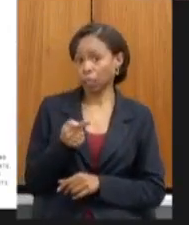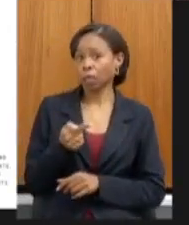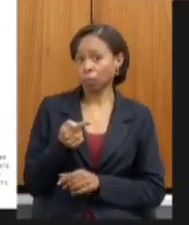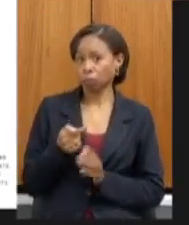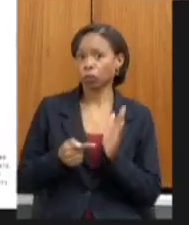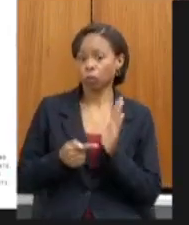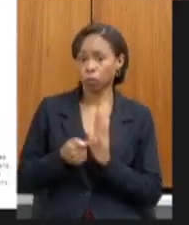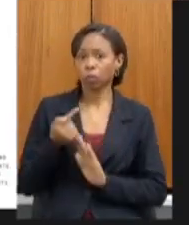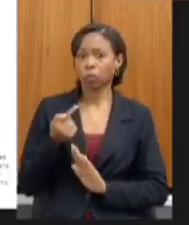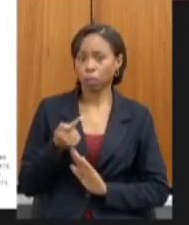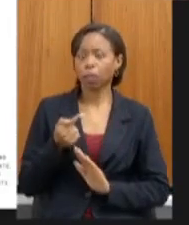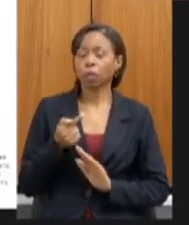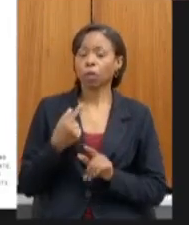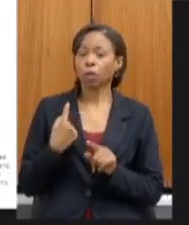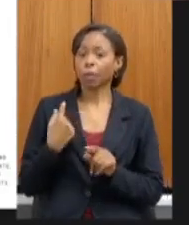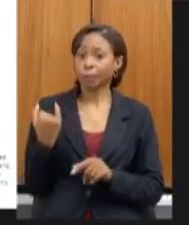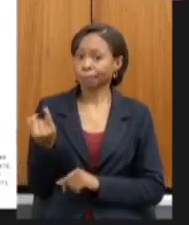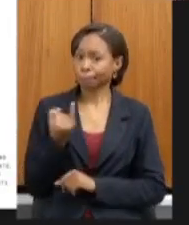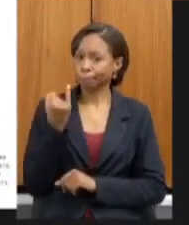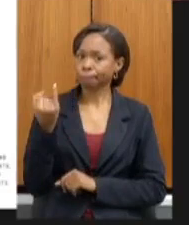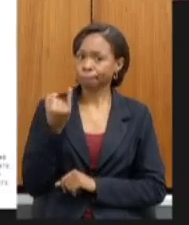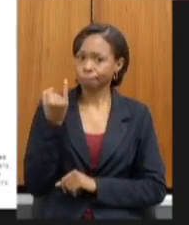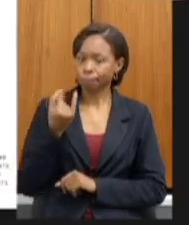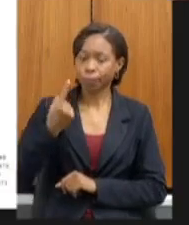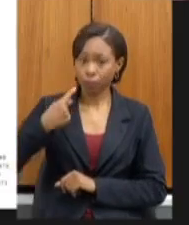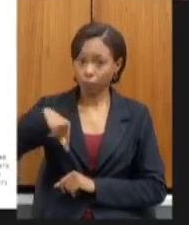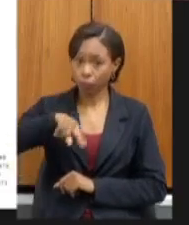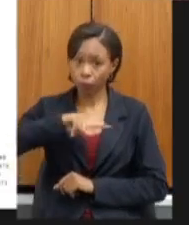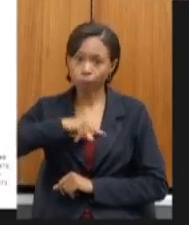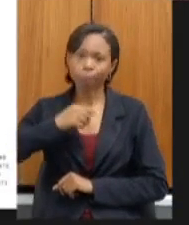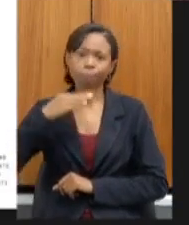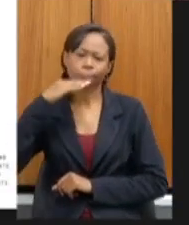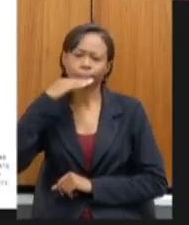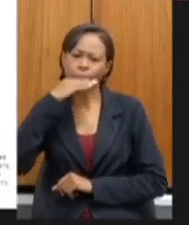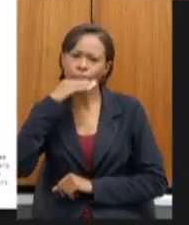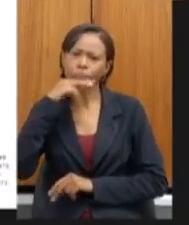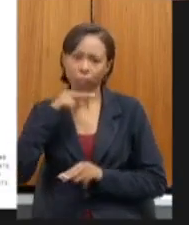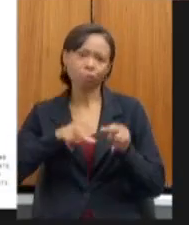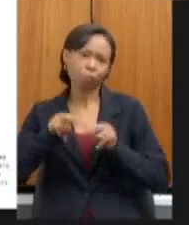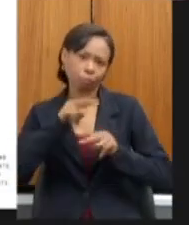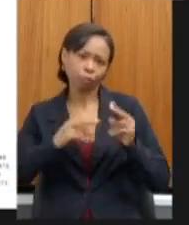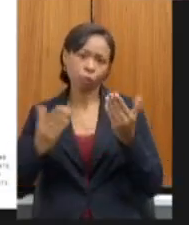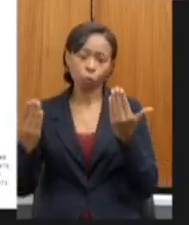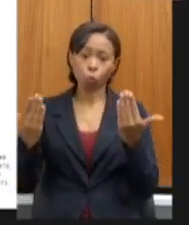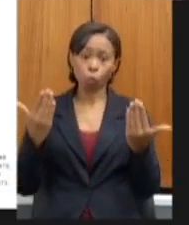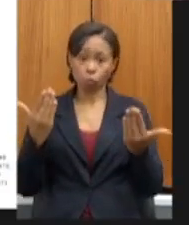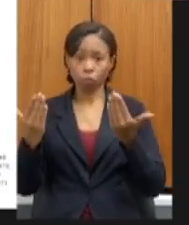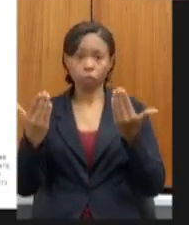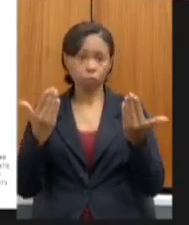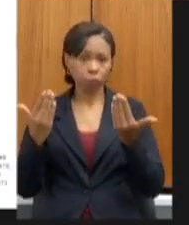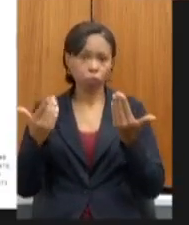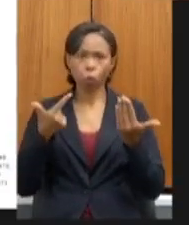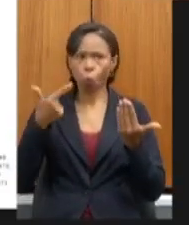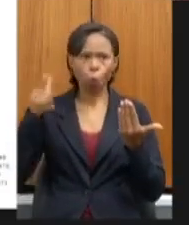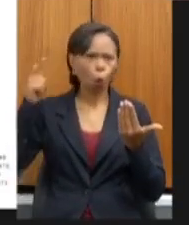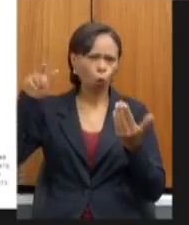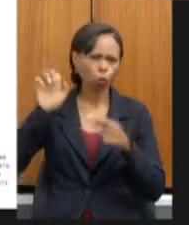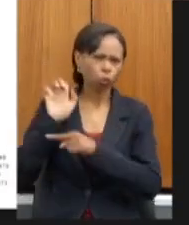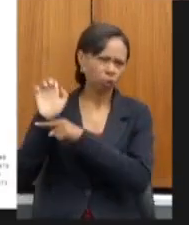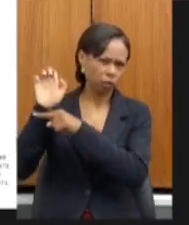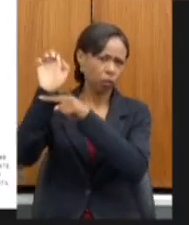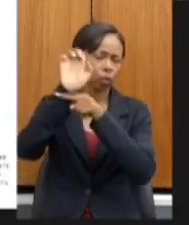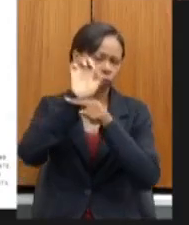importante porque a gente consegue com isso a gente tem percebido fazendo uma análise comparativa com situações de outros estados